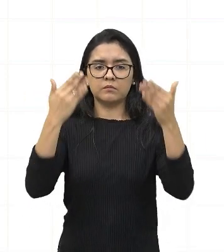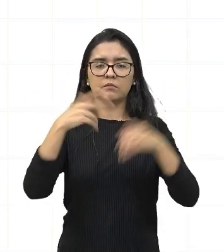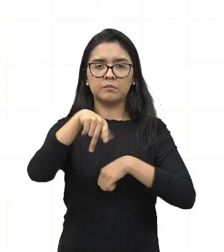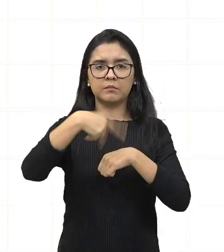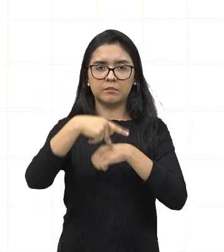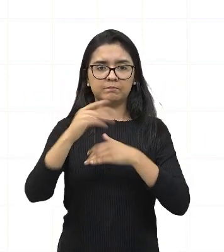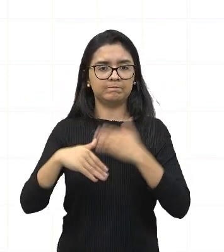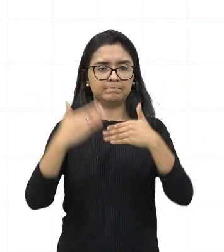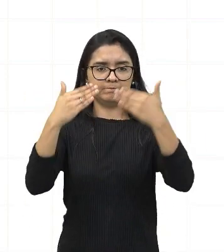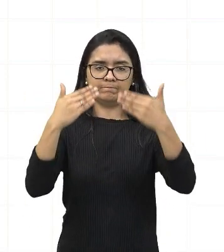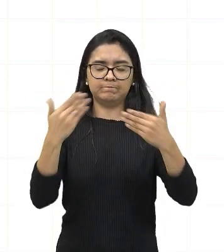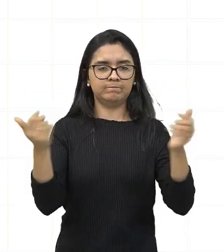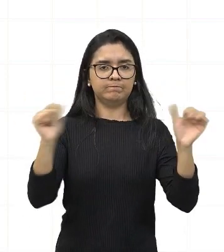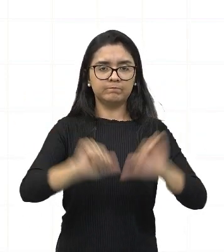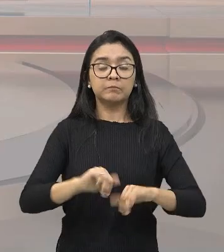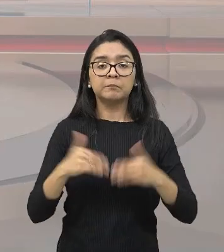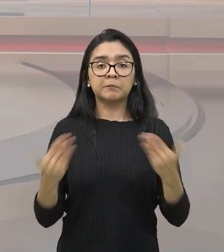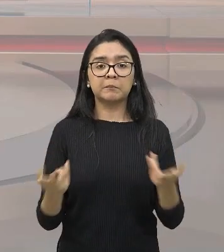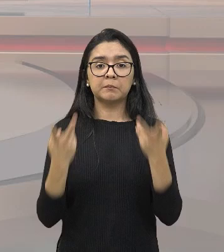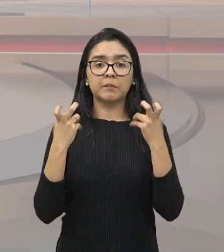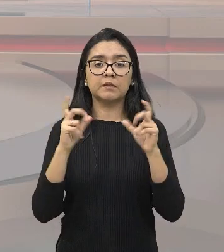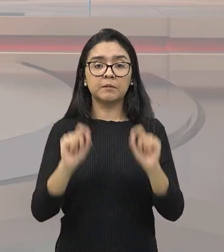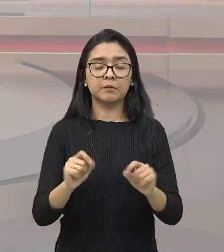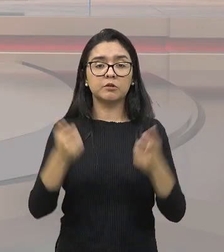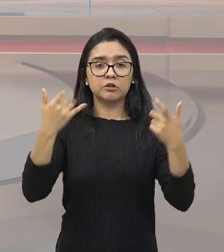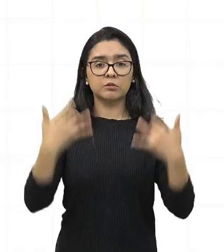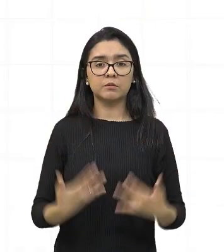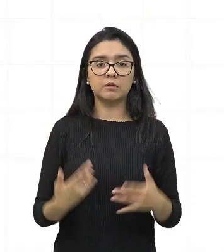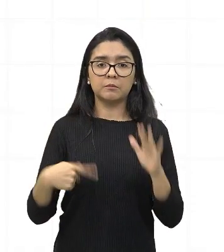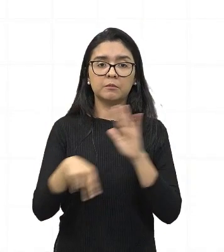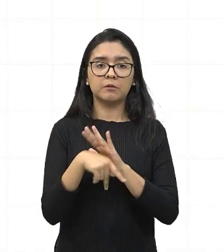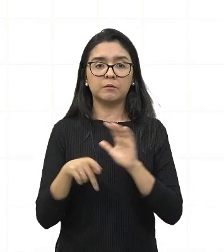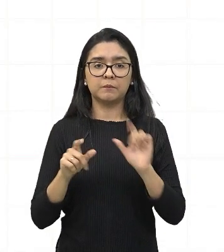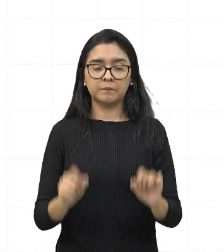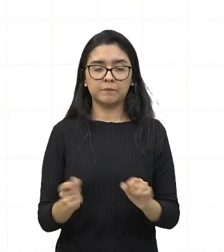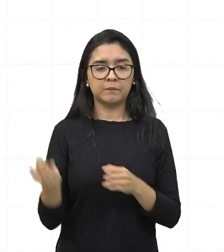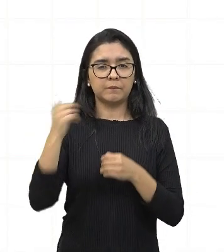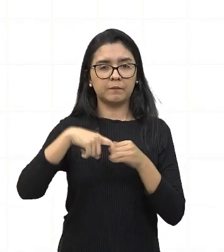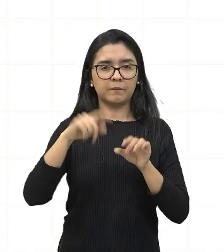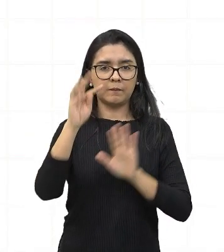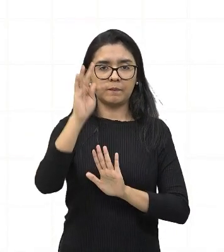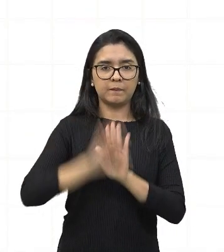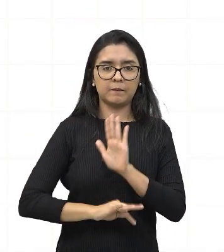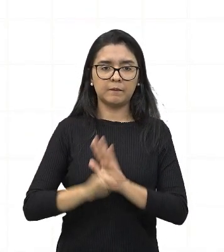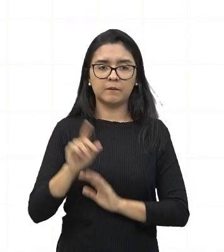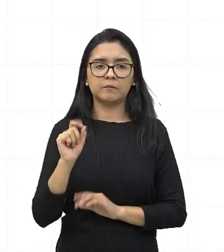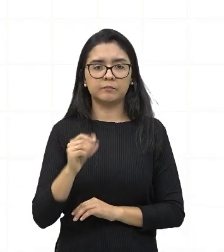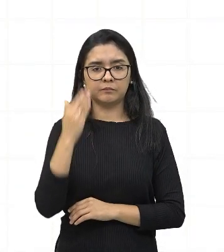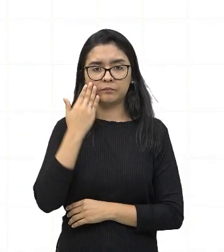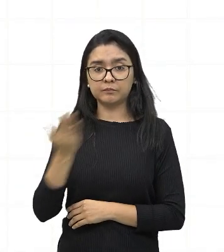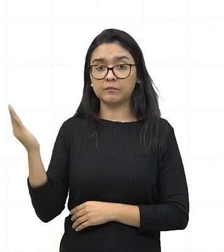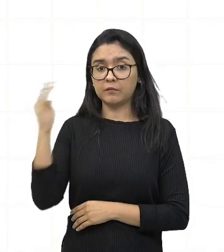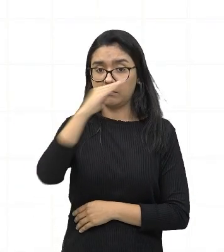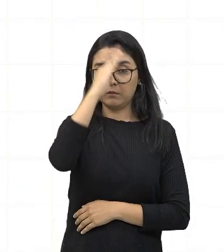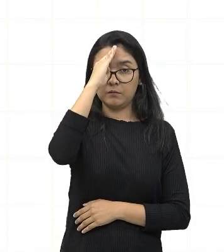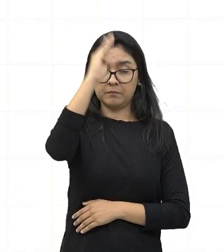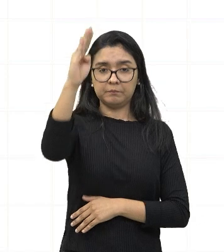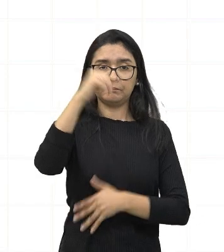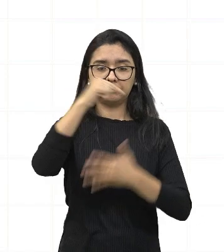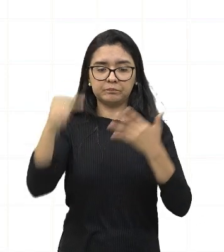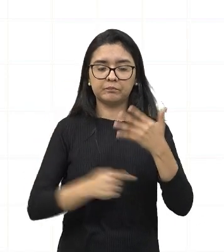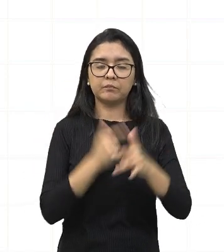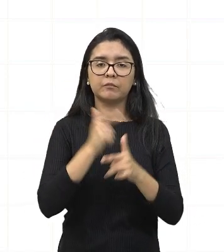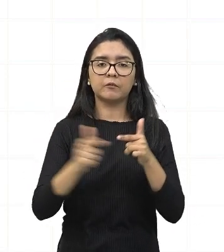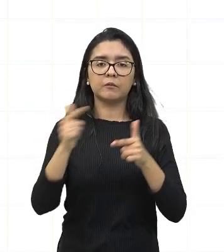em muitos países. Observe que nós estamos falando aí, volta lá no nosso texto rapidamente, dos principais problemas que